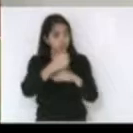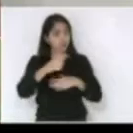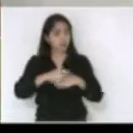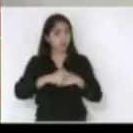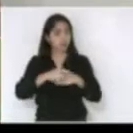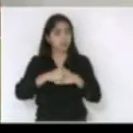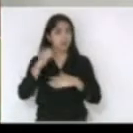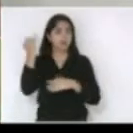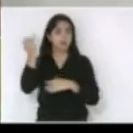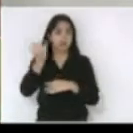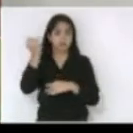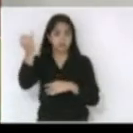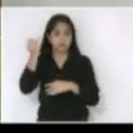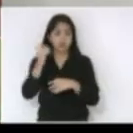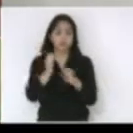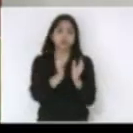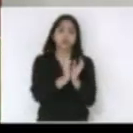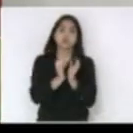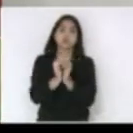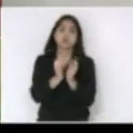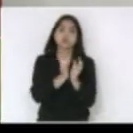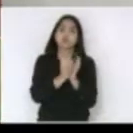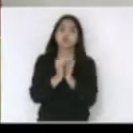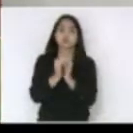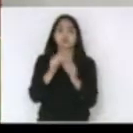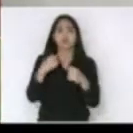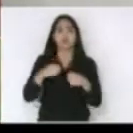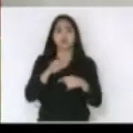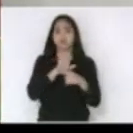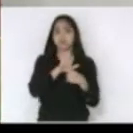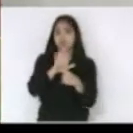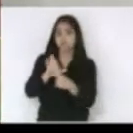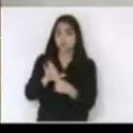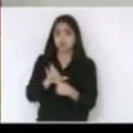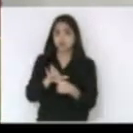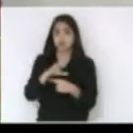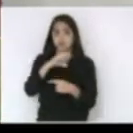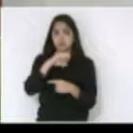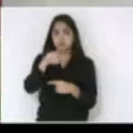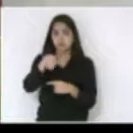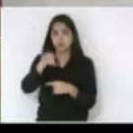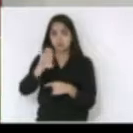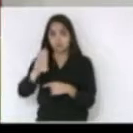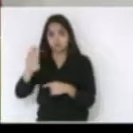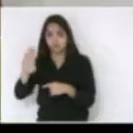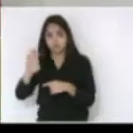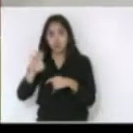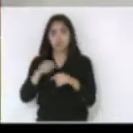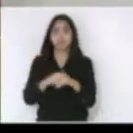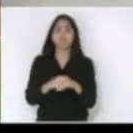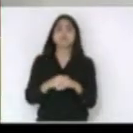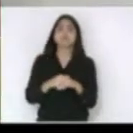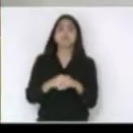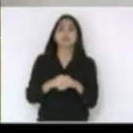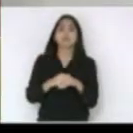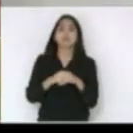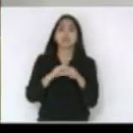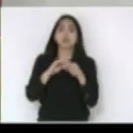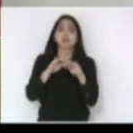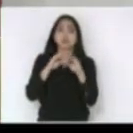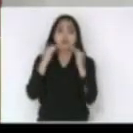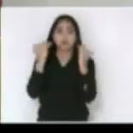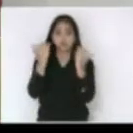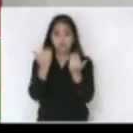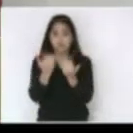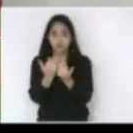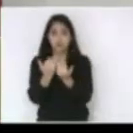fundamental suas organizações de nos ajudar nisso então a CNBB a Conferência Nacional dos Bispos do Brasil com